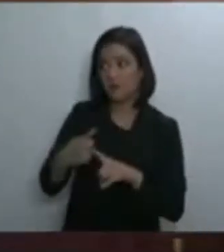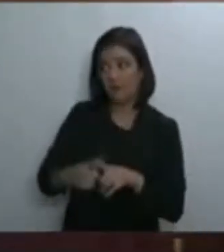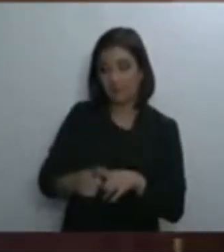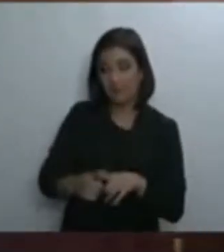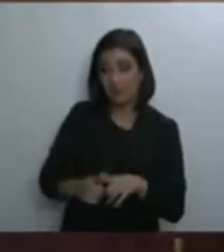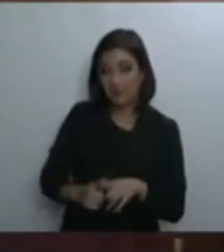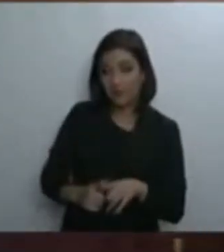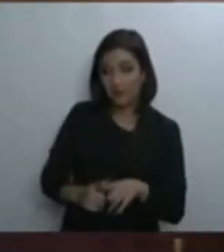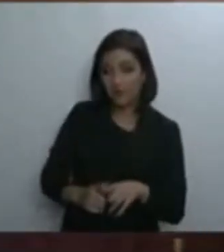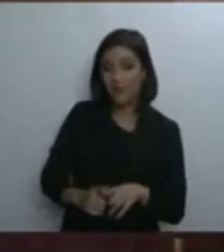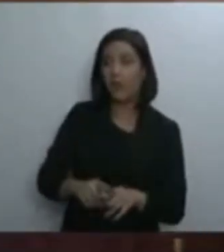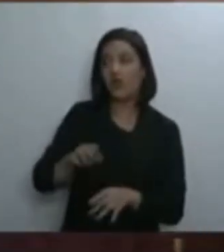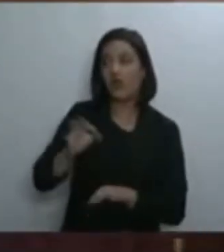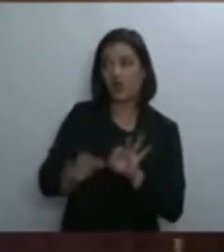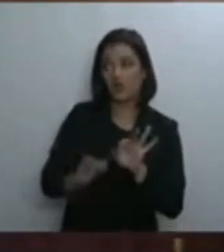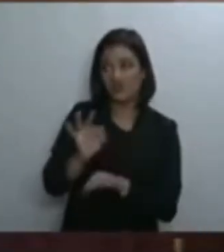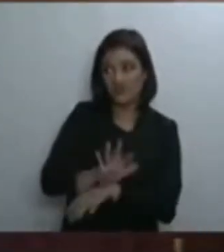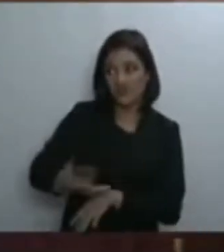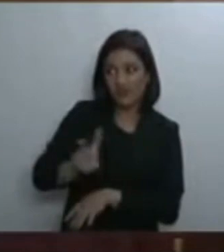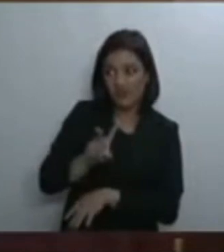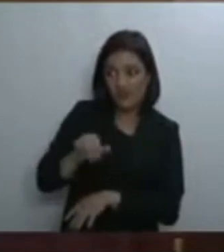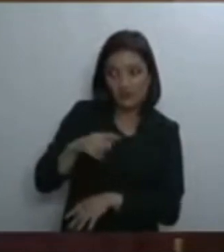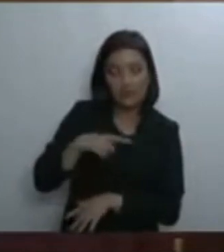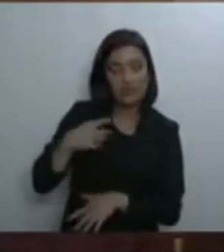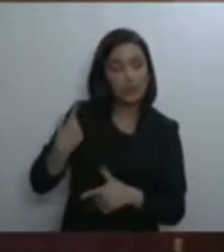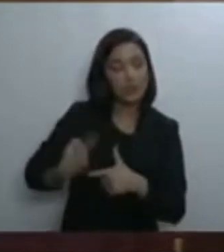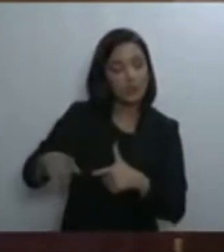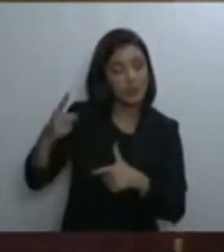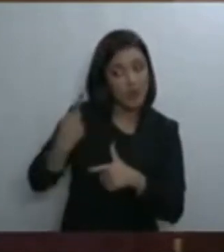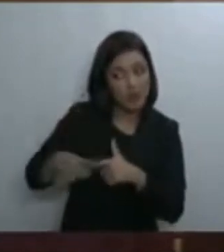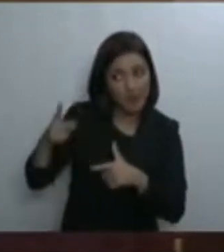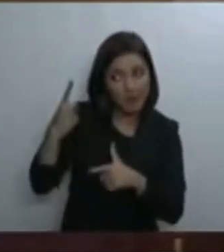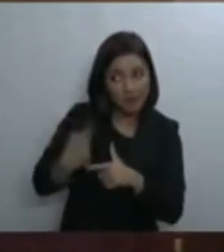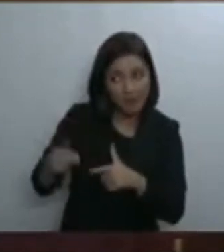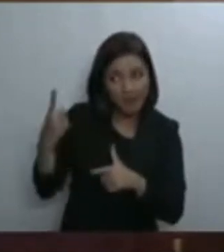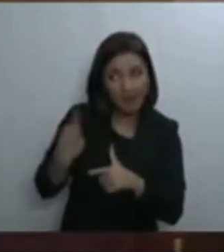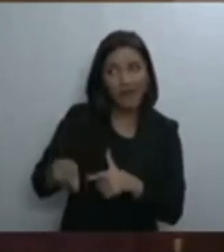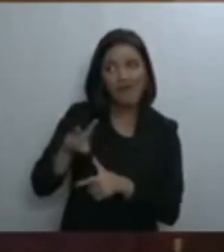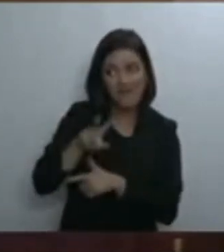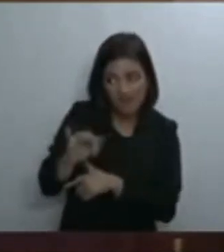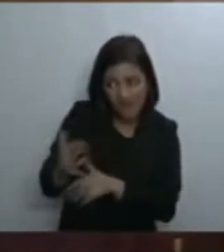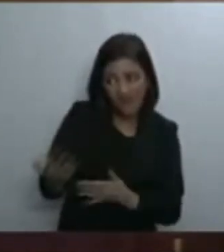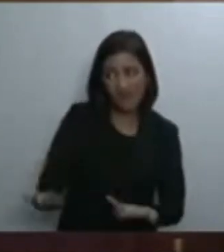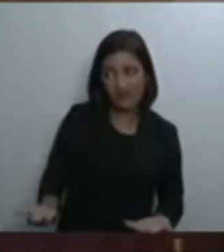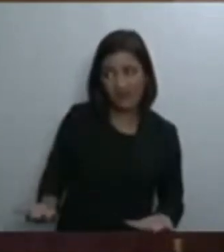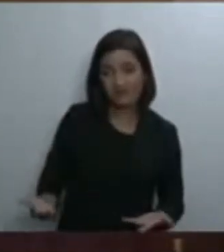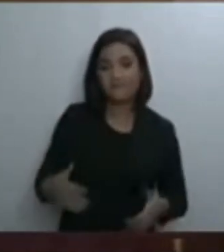indelével, de maneira irreparável. Então, isto é muito sério. E